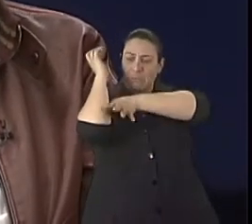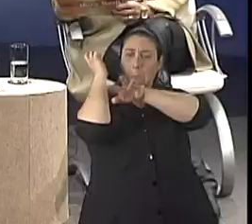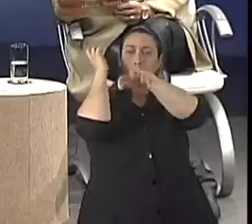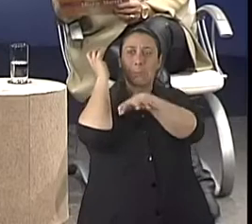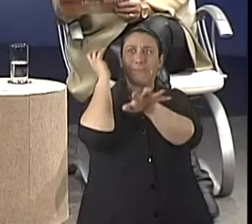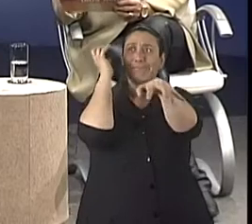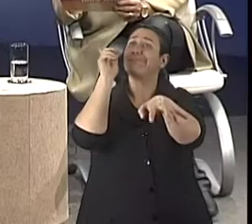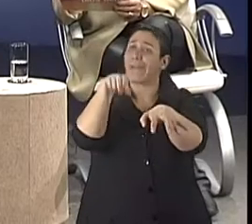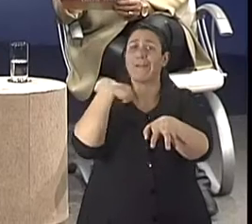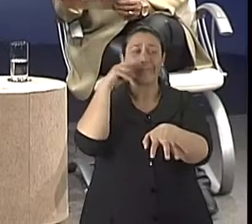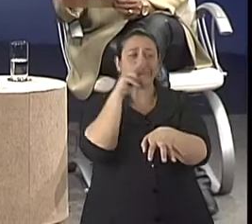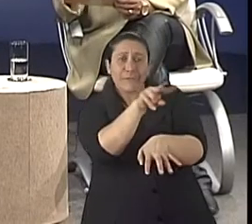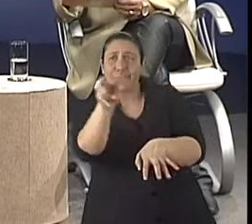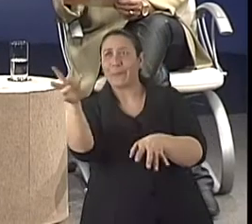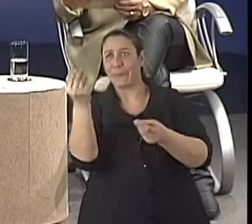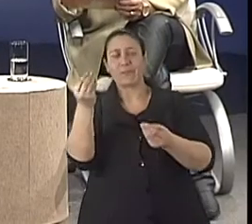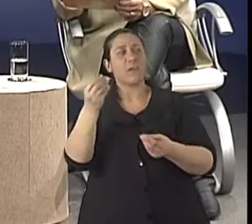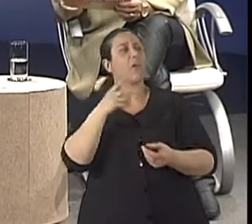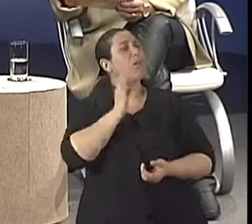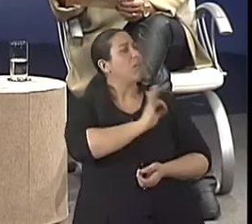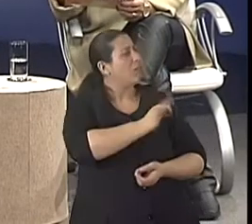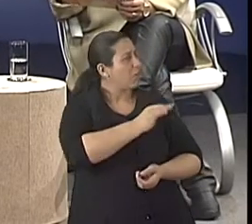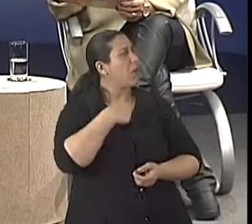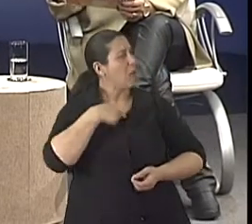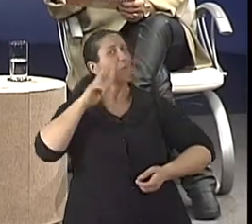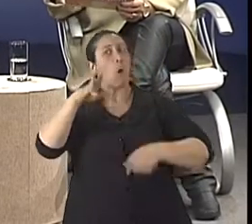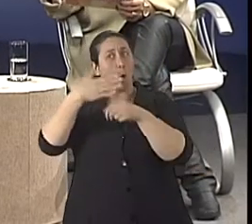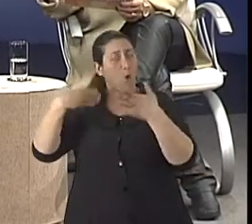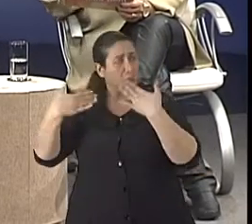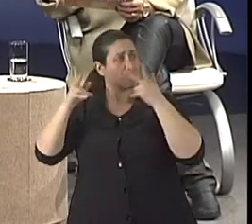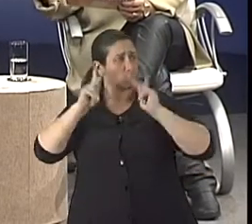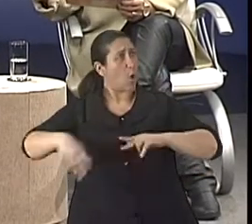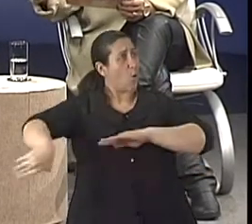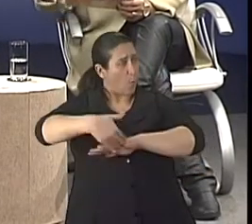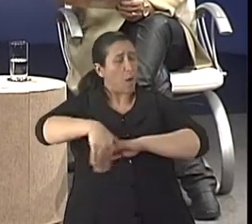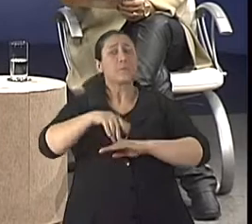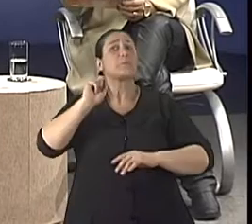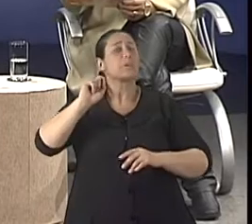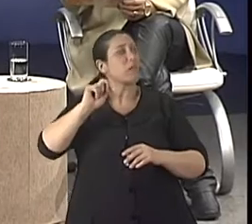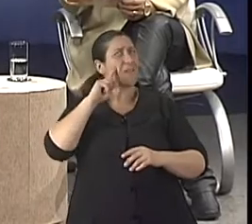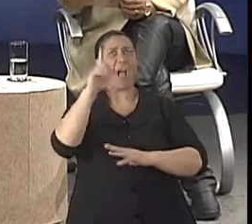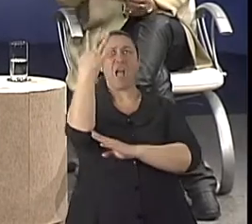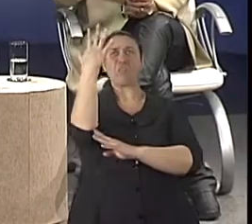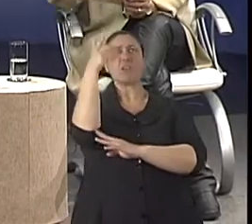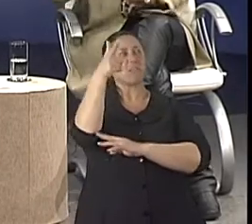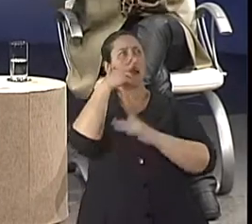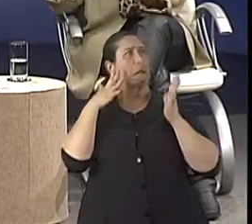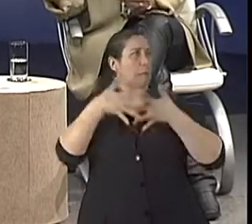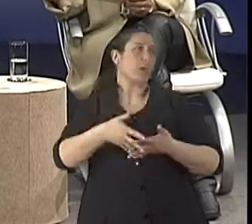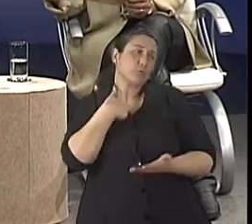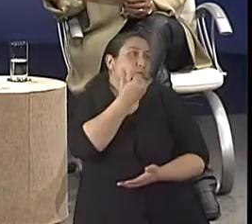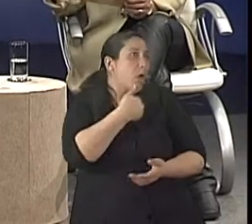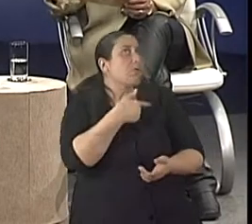porque a gente já viu aqui no programa muitas pessoas se comunicando e a gente anda na rua e vê isso. Muitas árvores atrapalhando, eu digo,